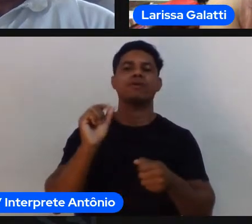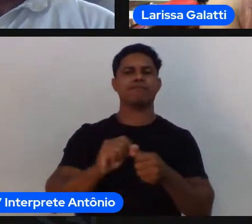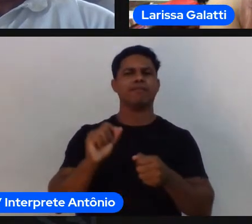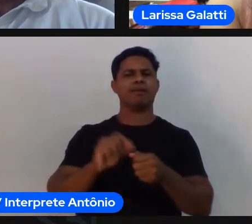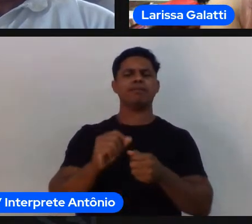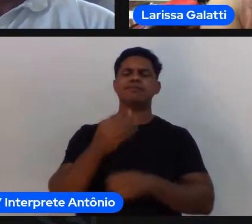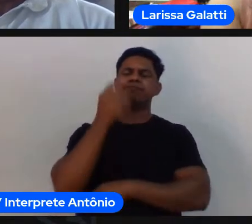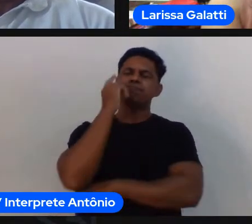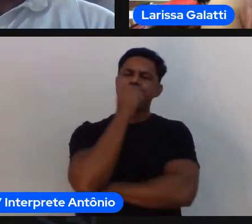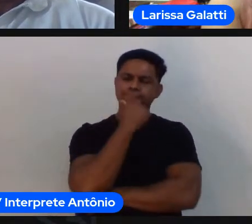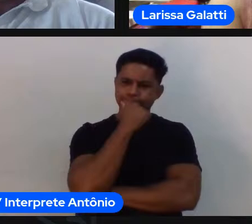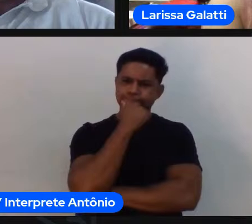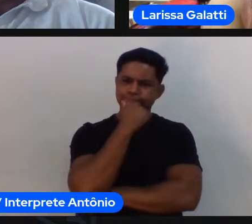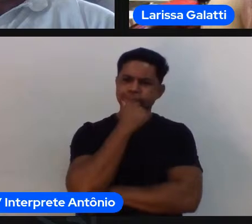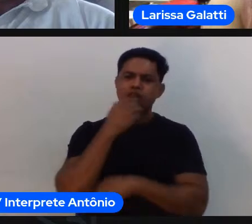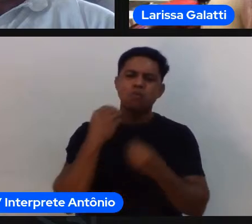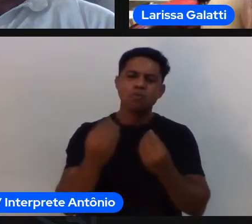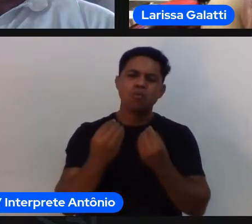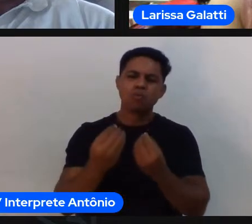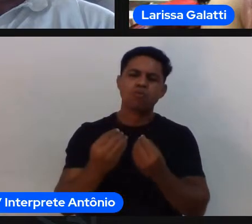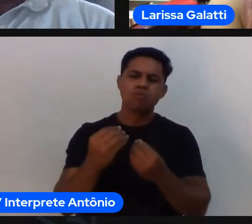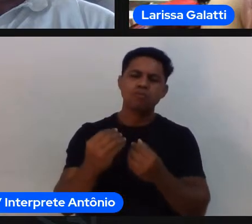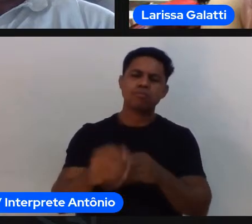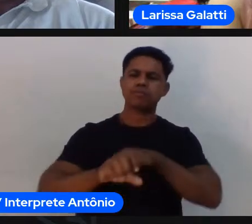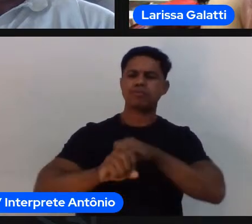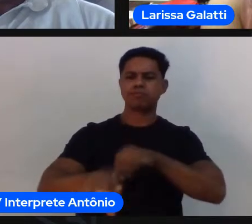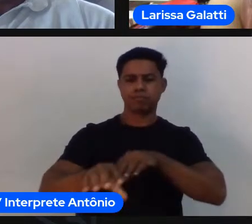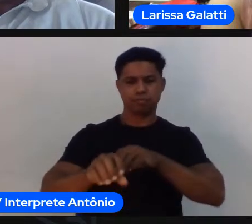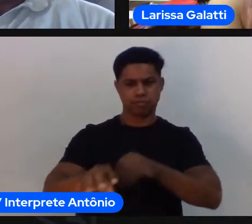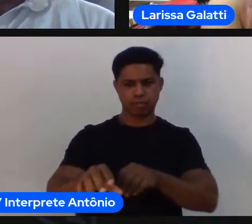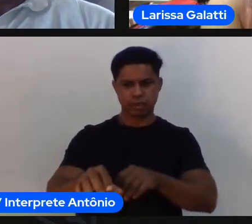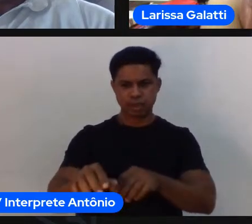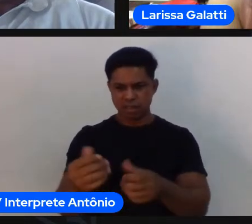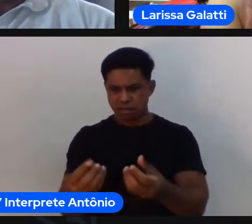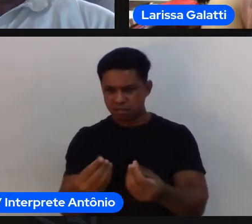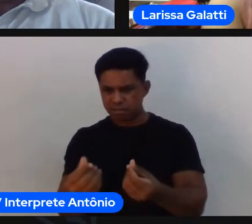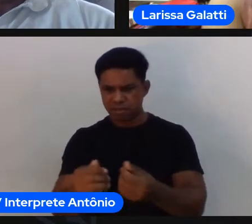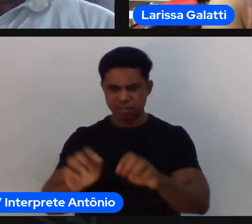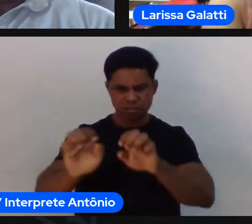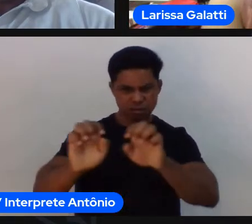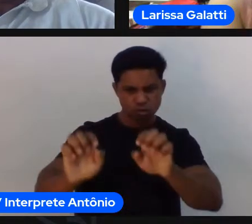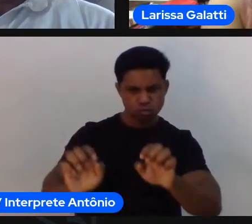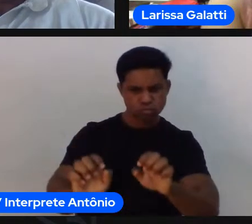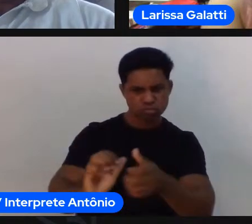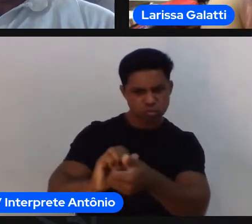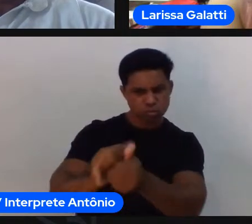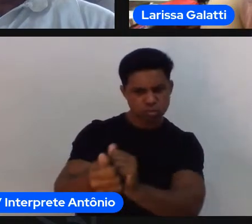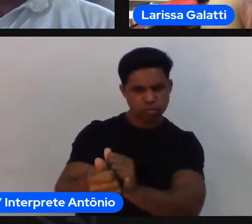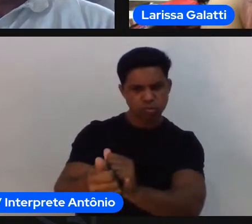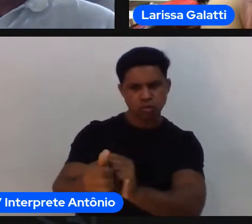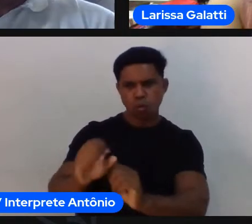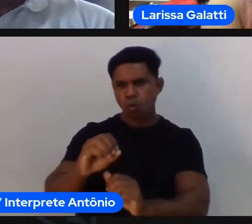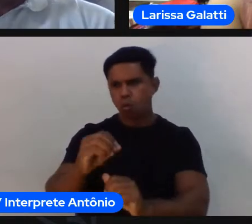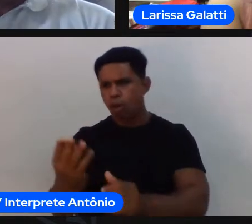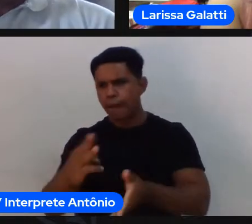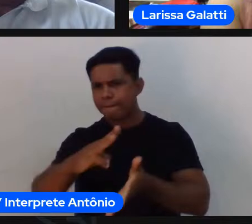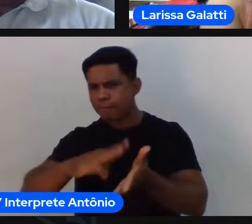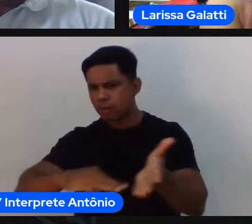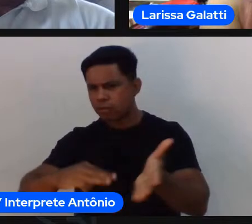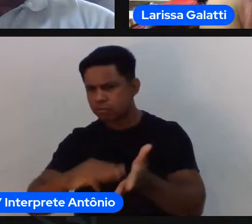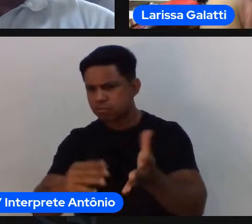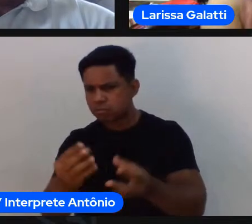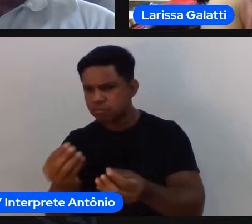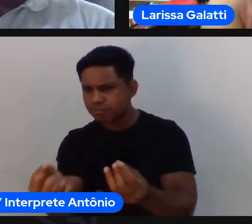com com a estrutura esportiva ou com a estrutura das modalidades esportivas a partir de do seu